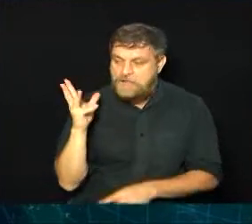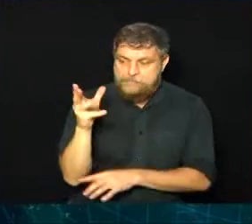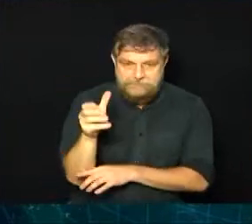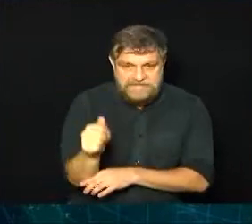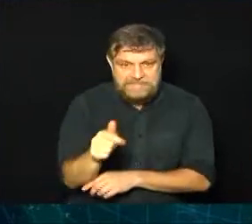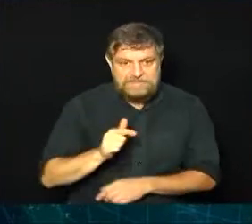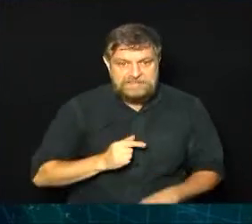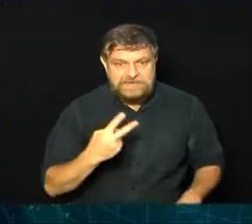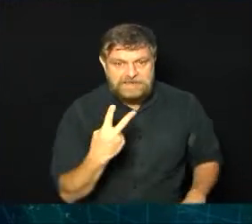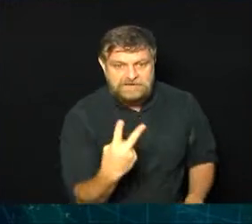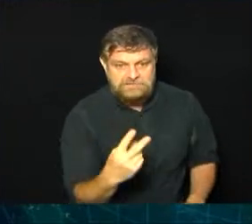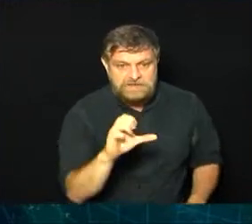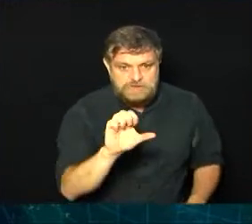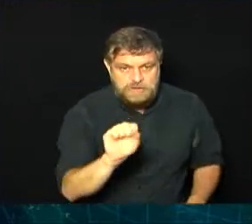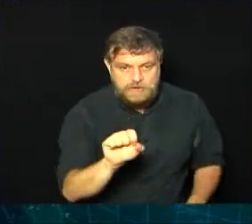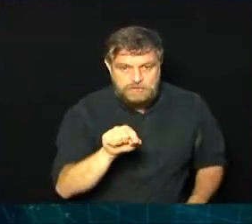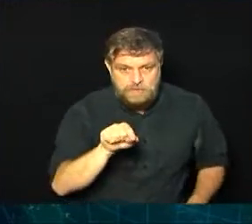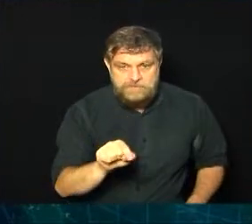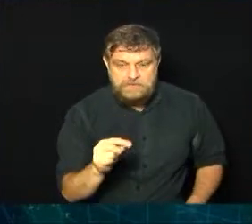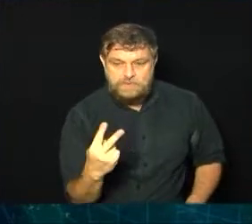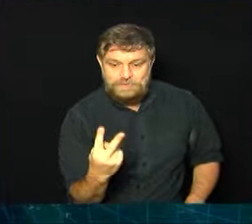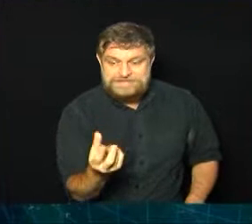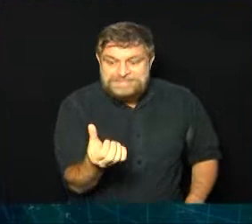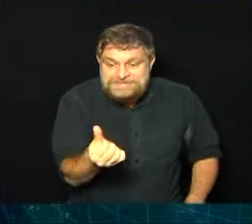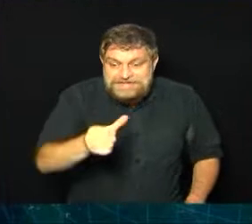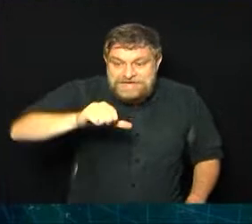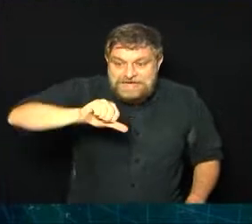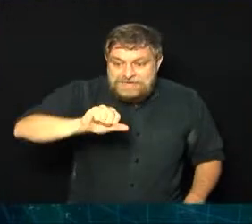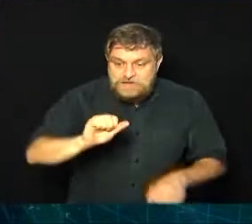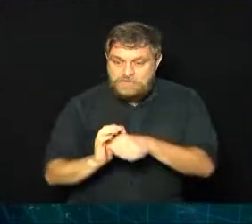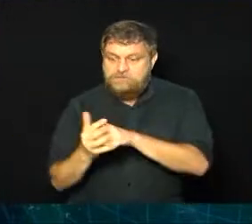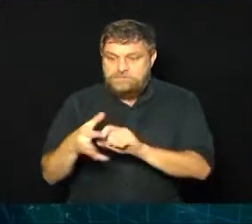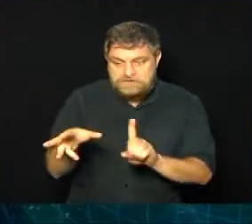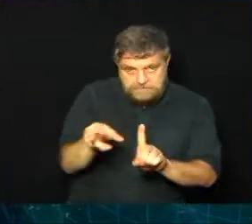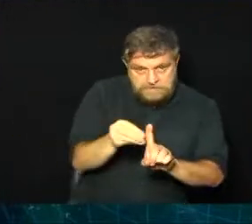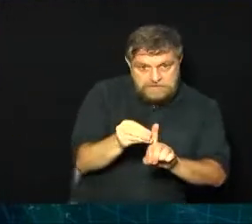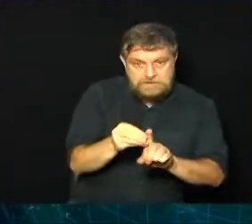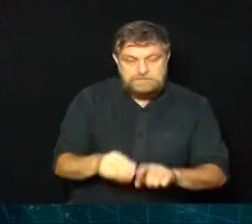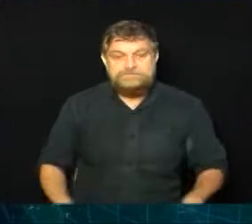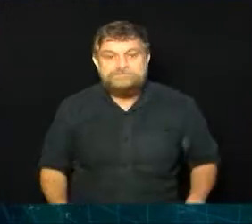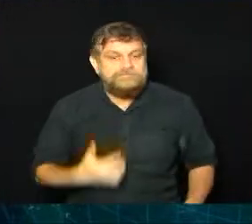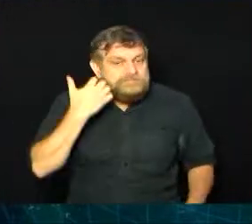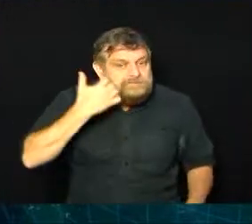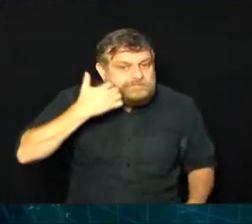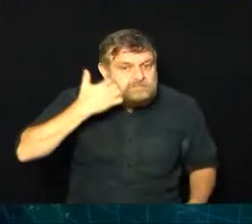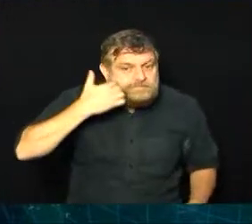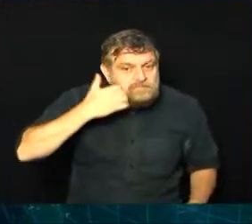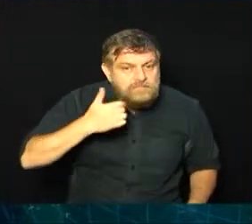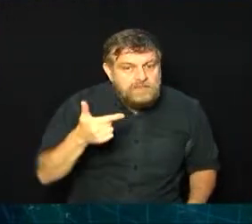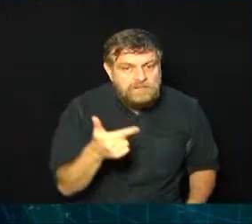com 28.269 casos de Covid-19, Santa Bárbara do Oeste, 24